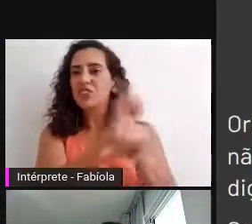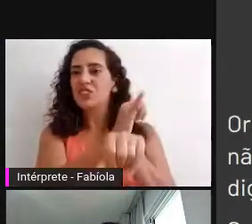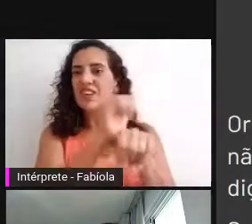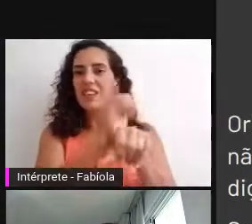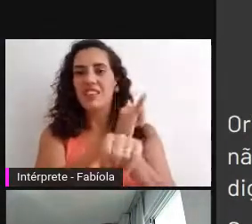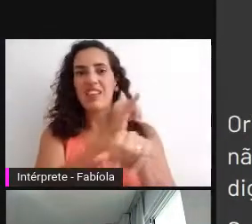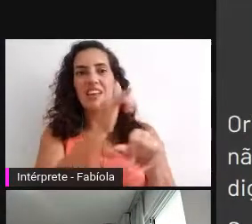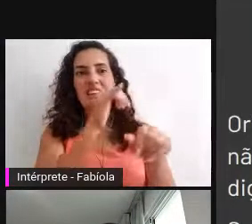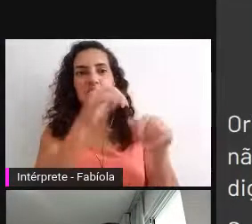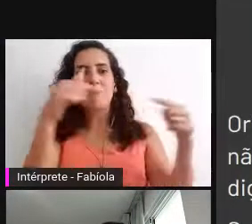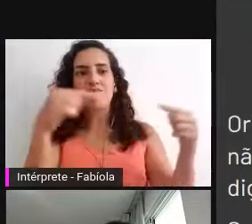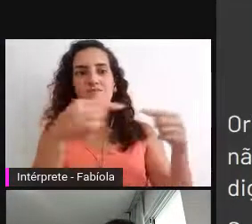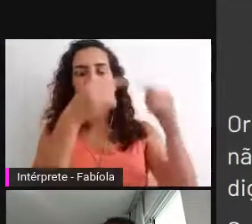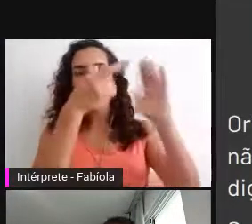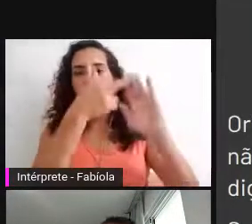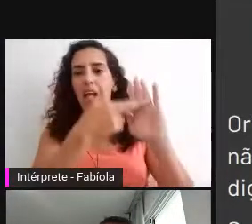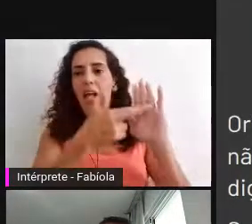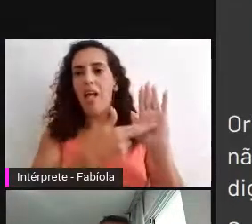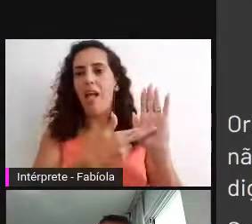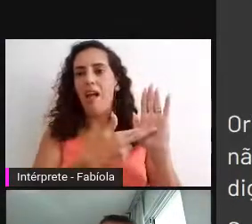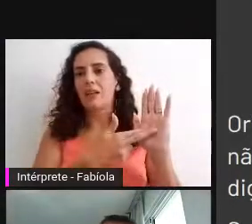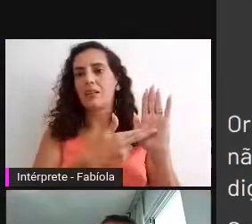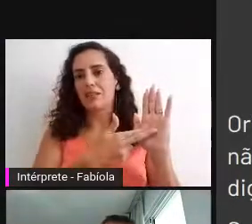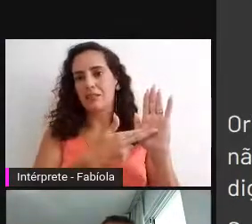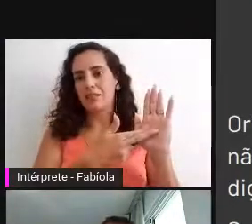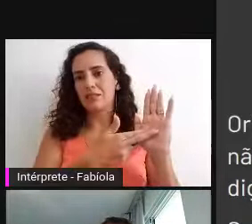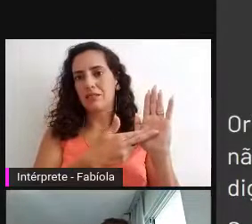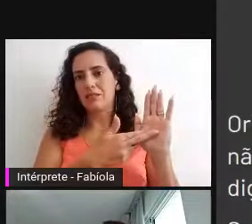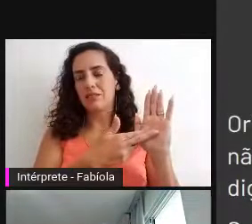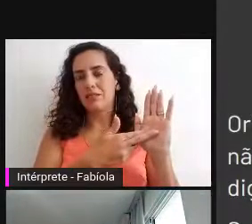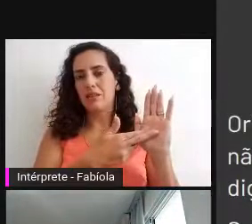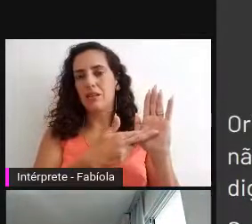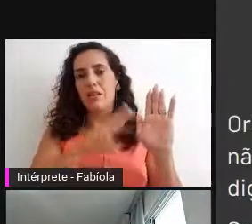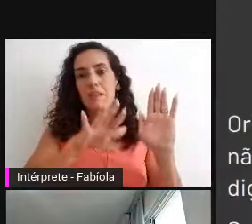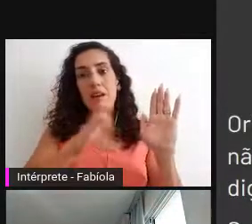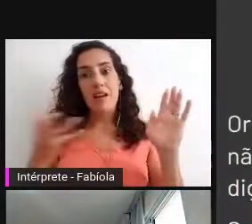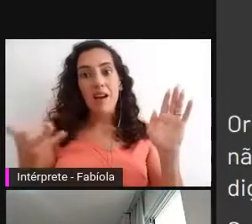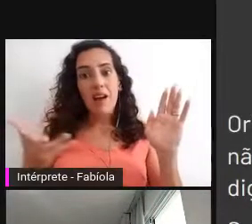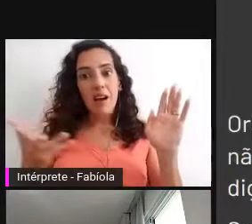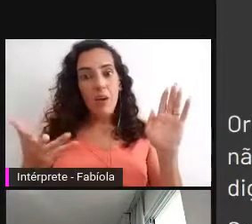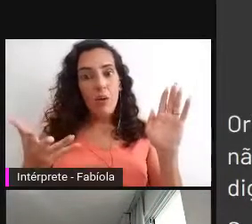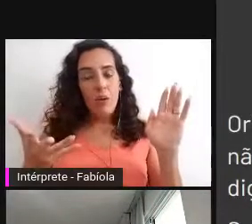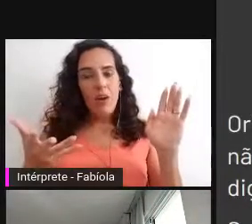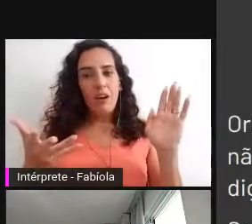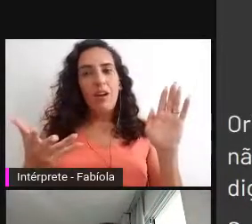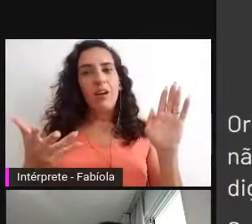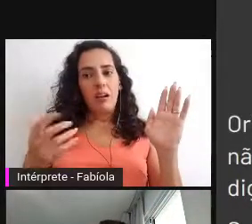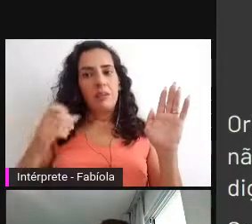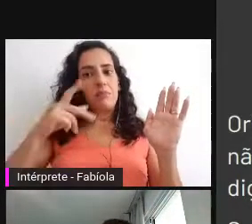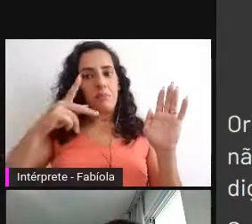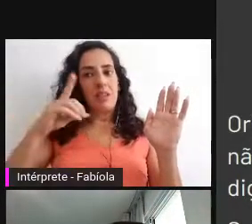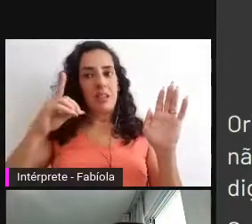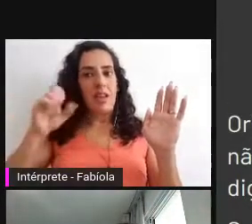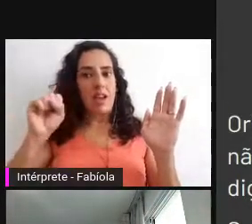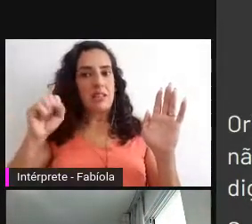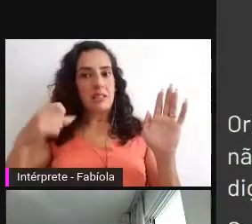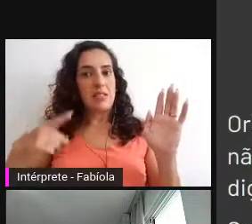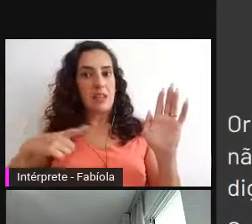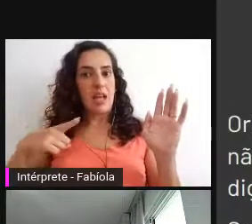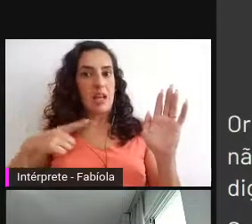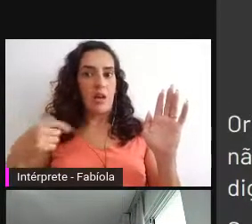políticas. Então, eu não posso mais, agora, com a preservação digital sistêmica, fazer essa